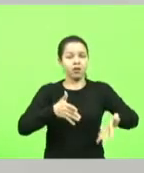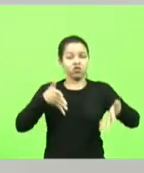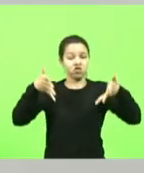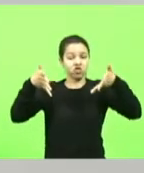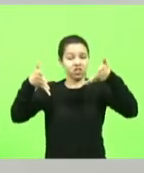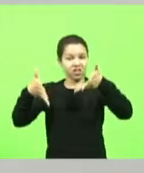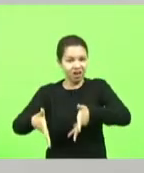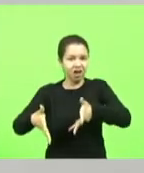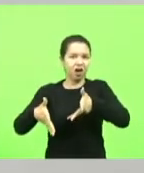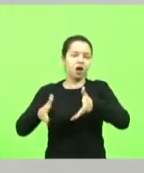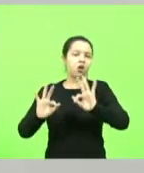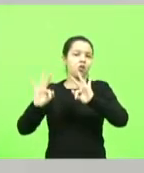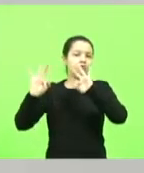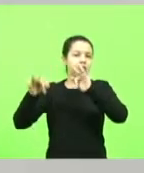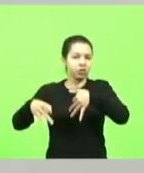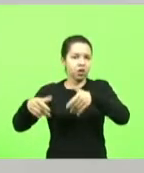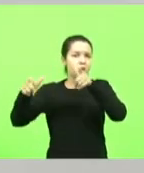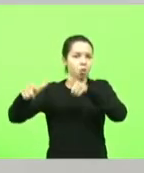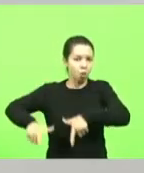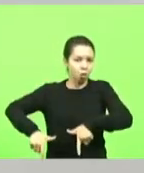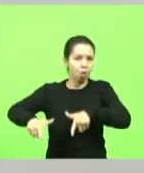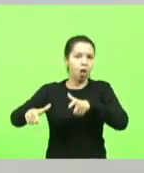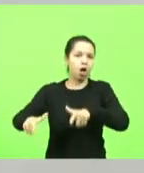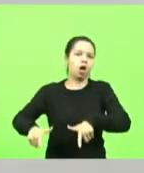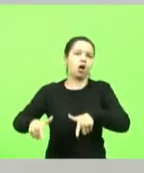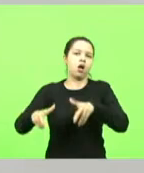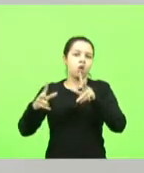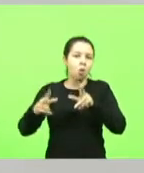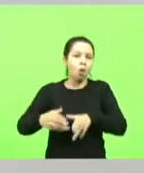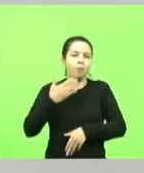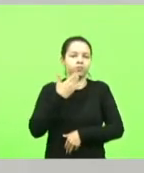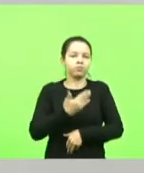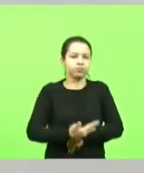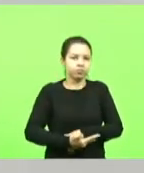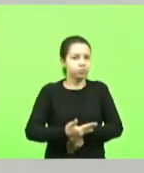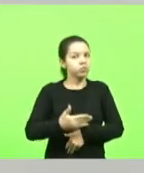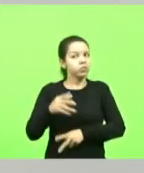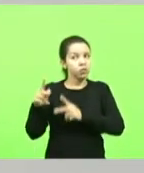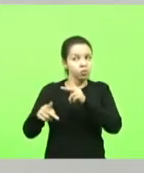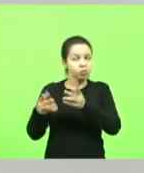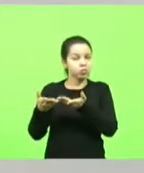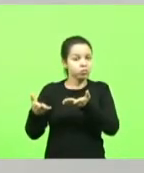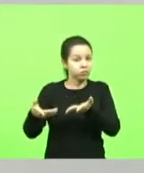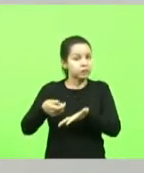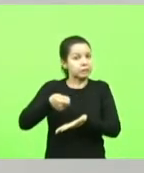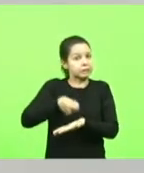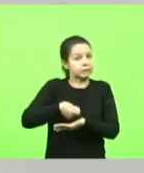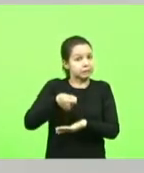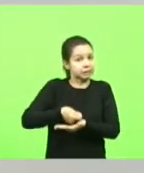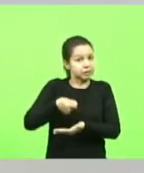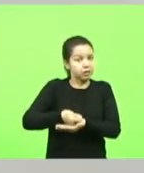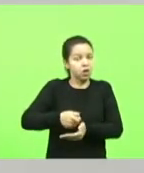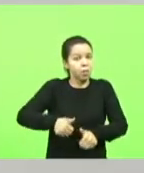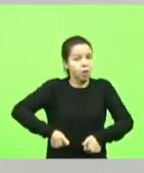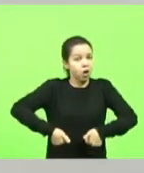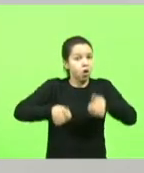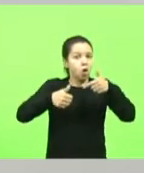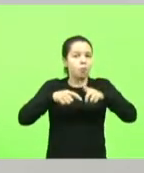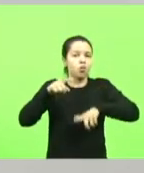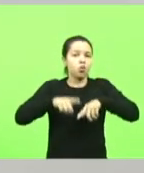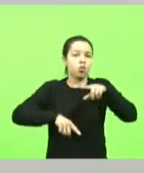da forma prevista a forma encomendada de um público exigente os melhores produtos do mundo